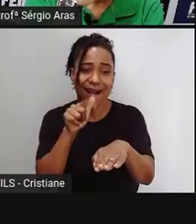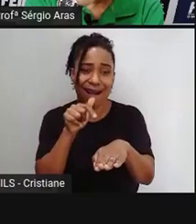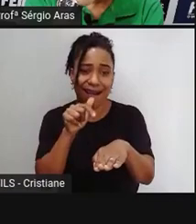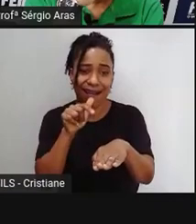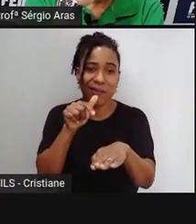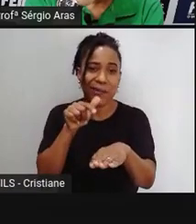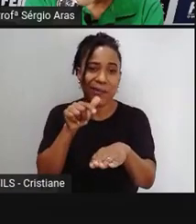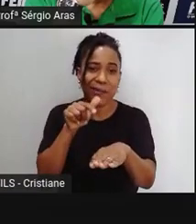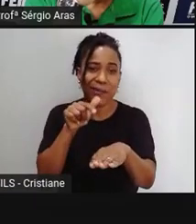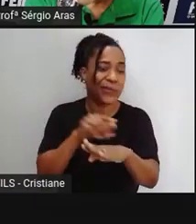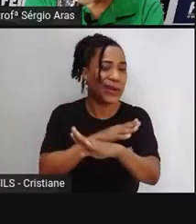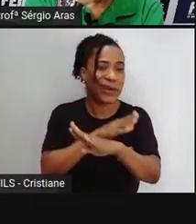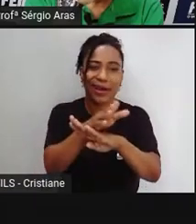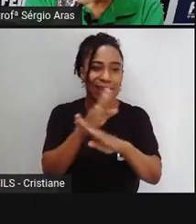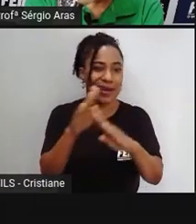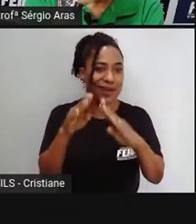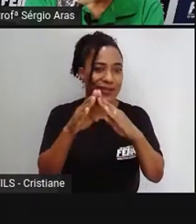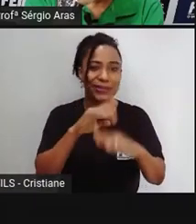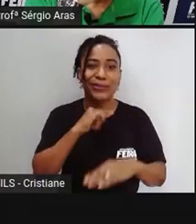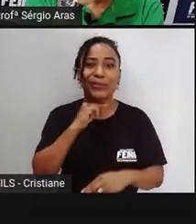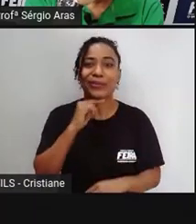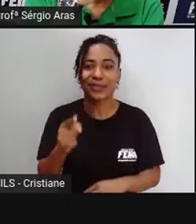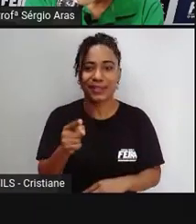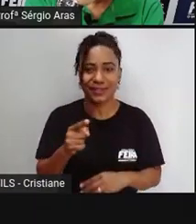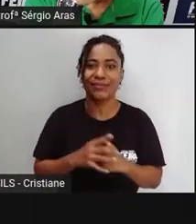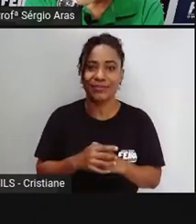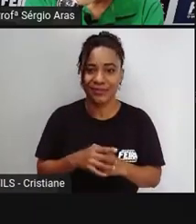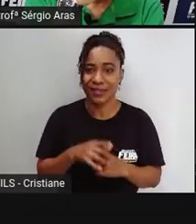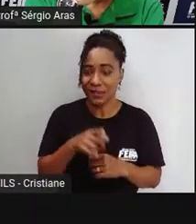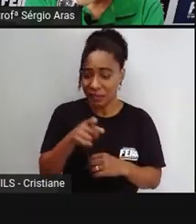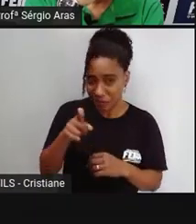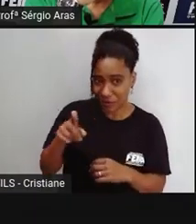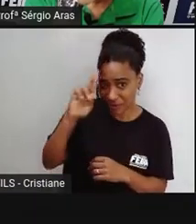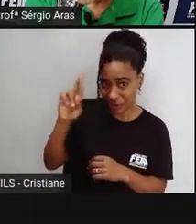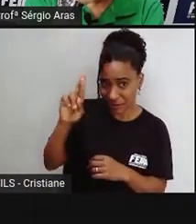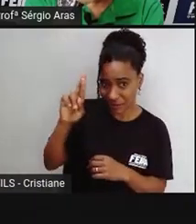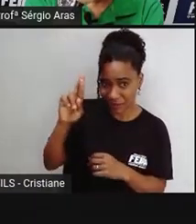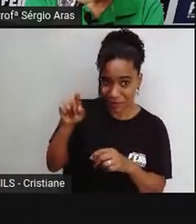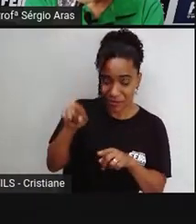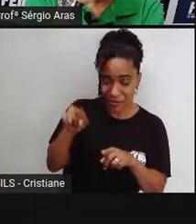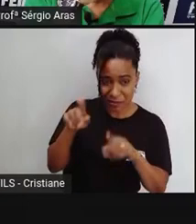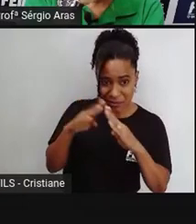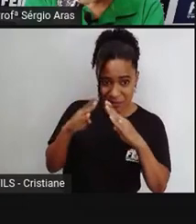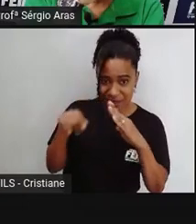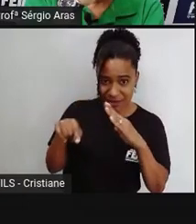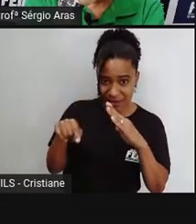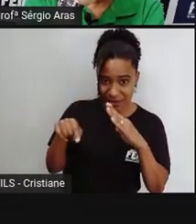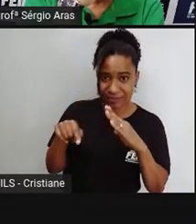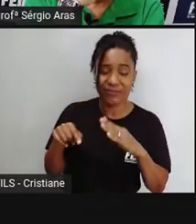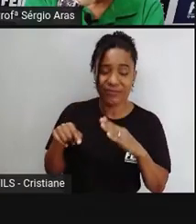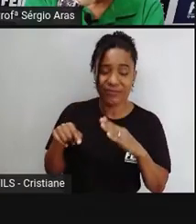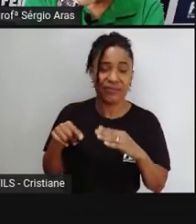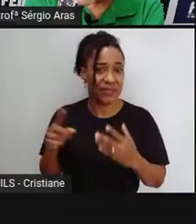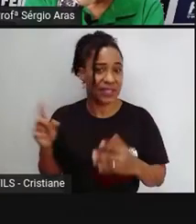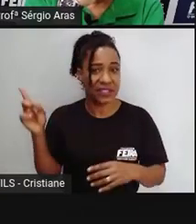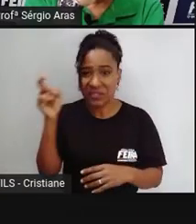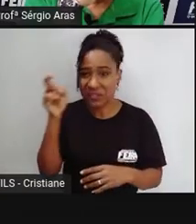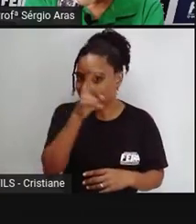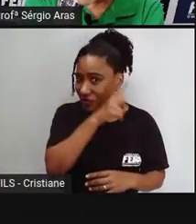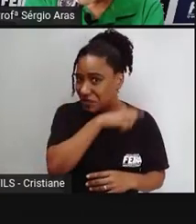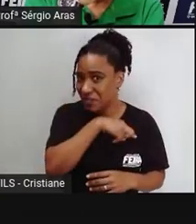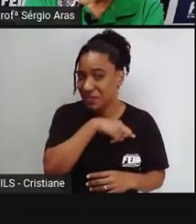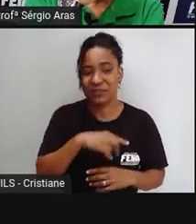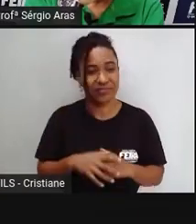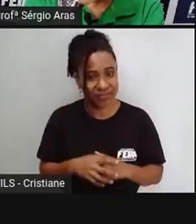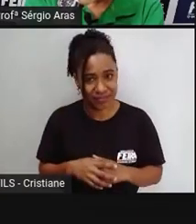em casa o senhor também mora aqui né pra entrar em casa tem que pisar na lama minha filha neném minha mãe tem um idoso aí que